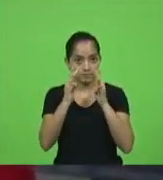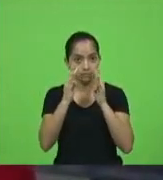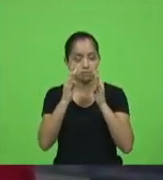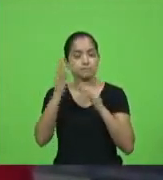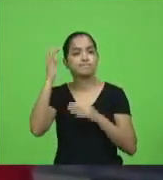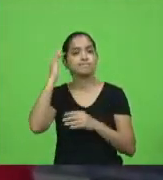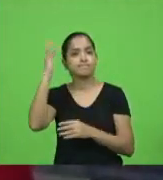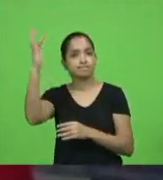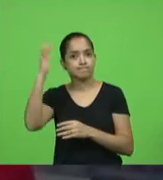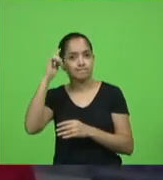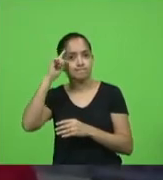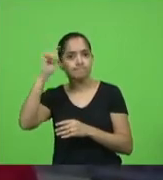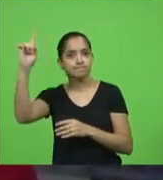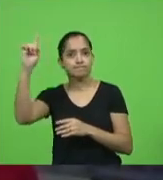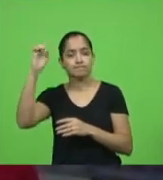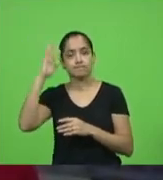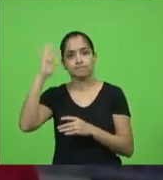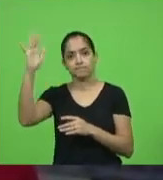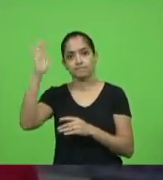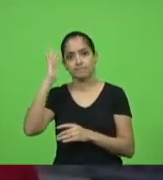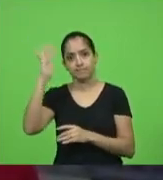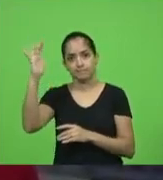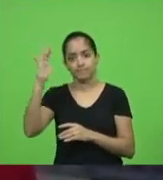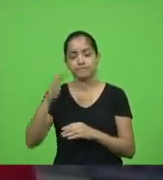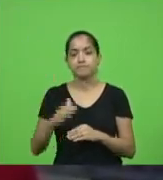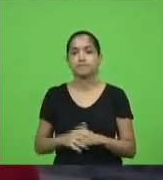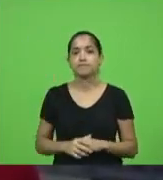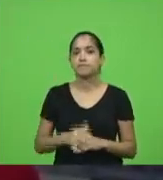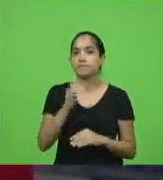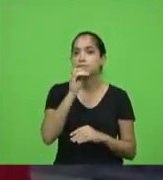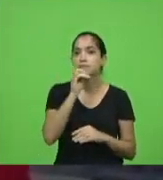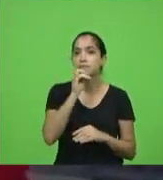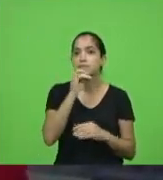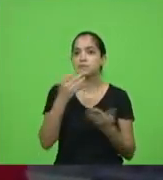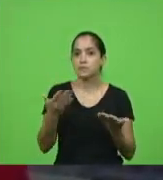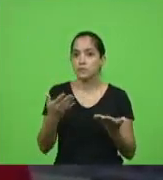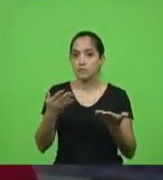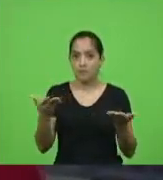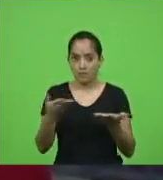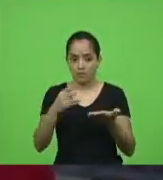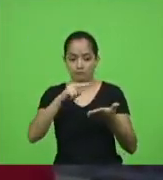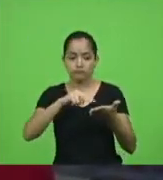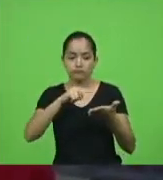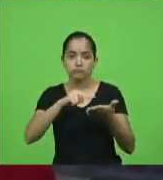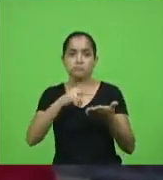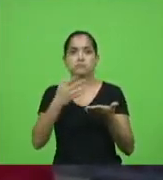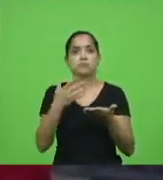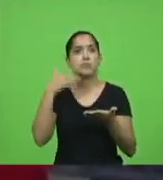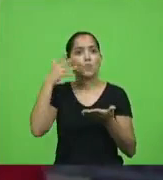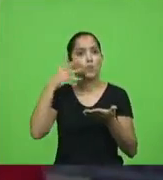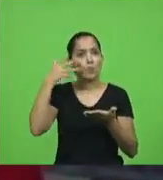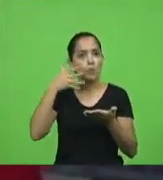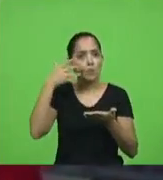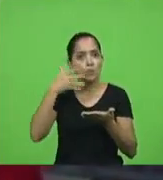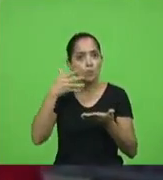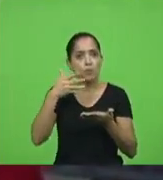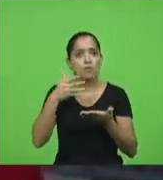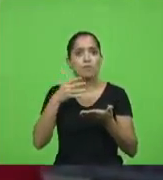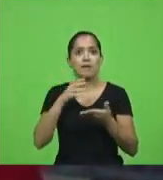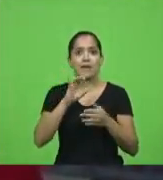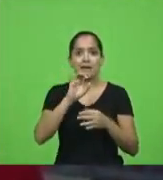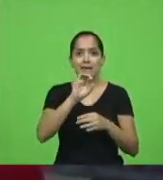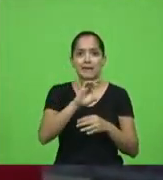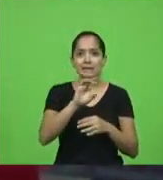dia de reflexão por exemplo enquanto eu estou falando aqui a cada dois minutos